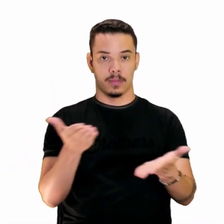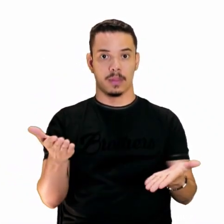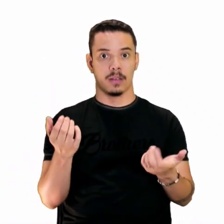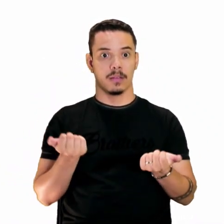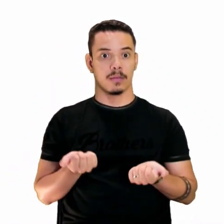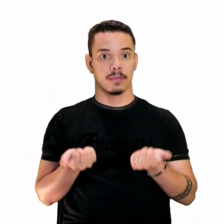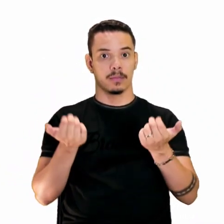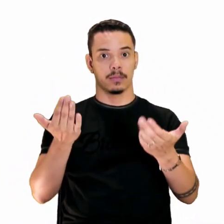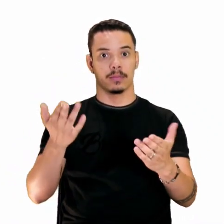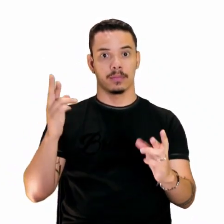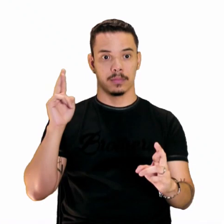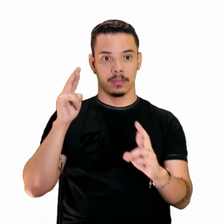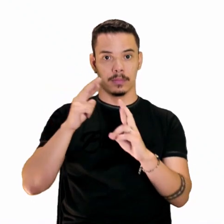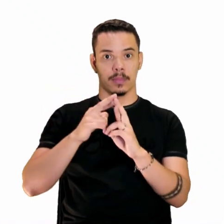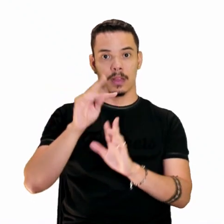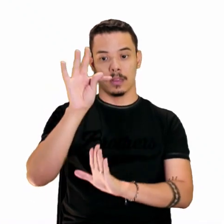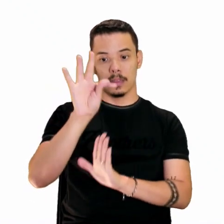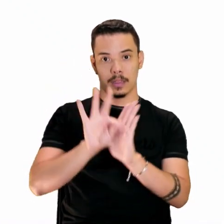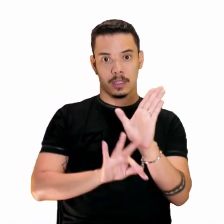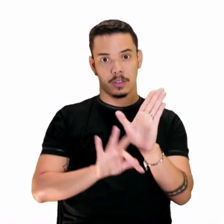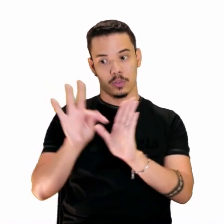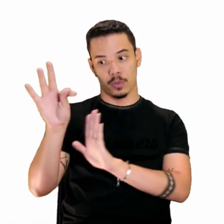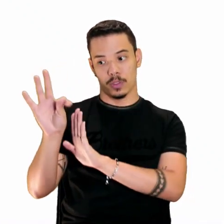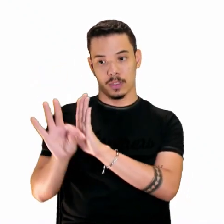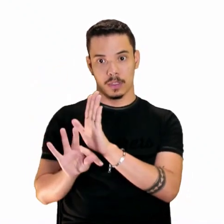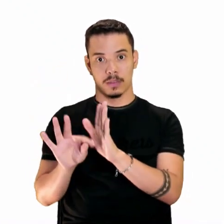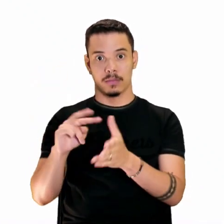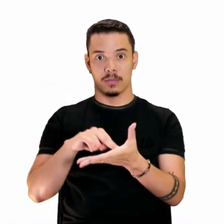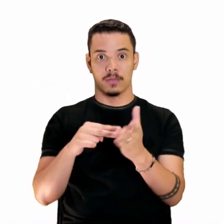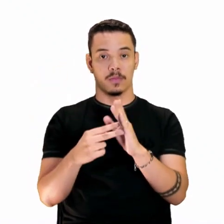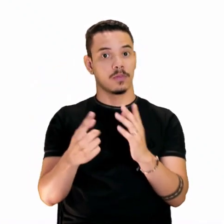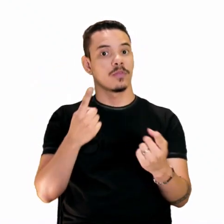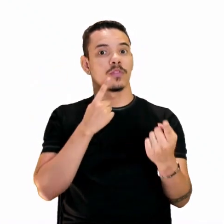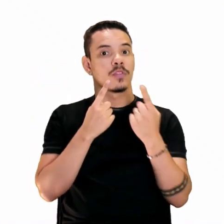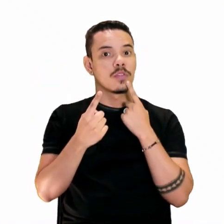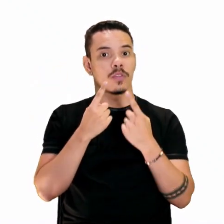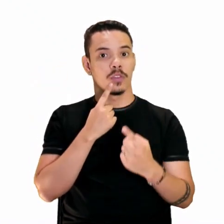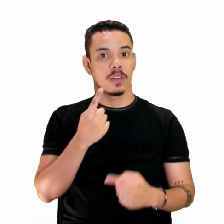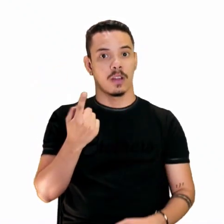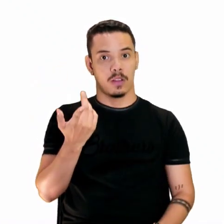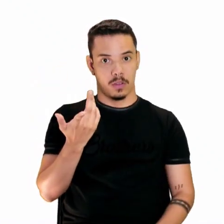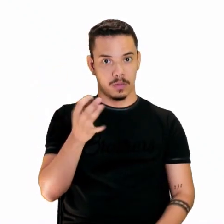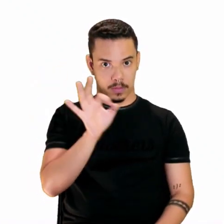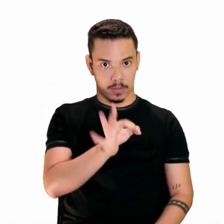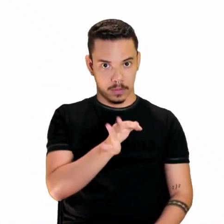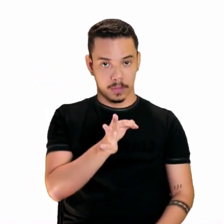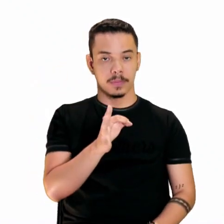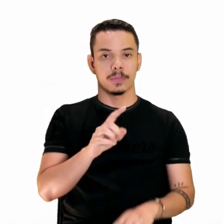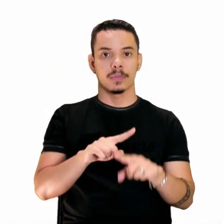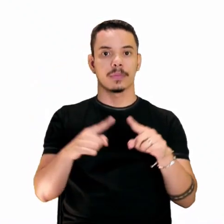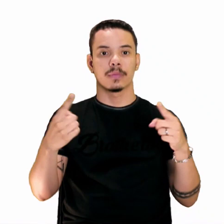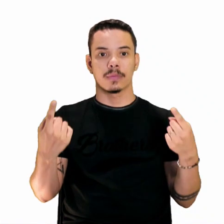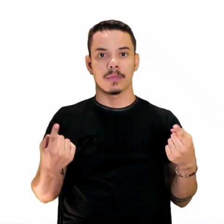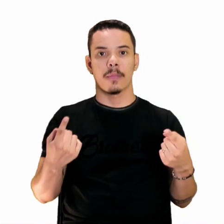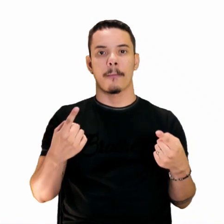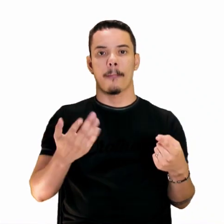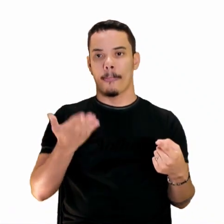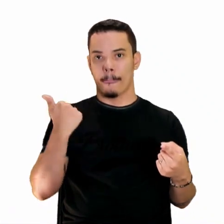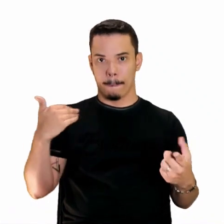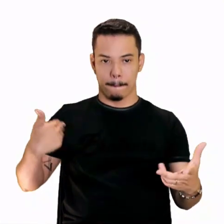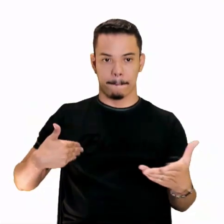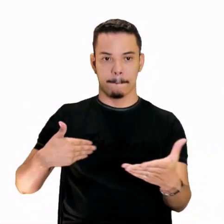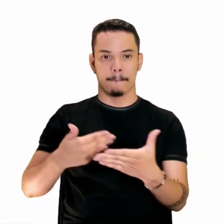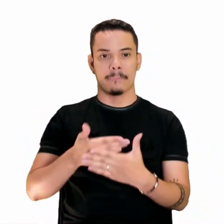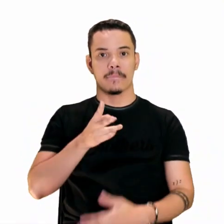referenciando um texto no outro, é um diálogo entre dois textos, beleza? Tudo bem, vamos seguir